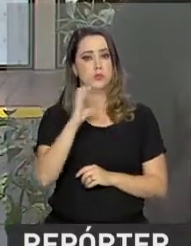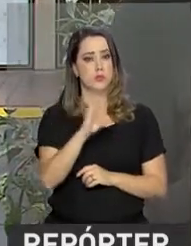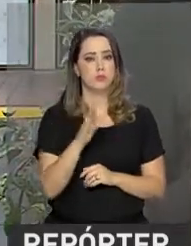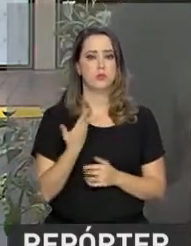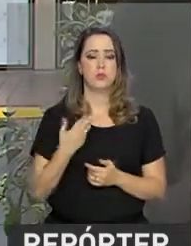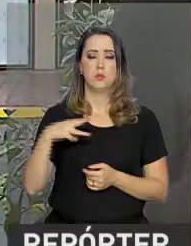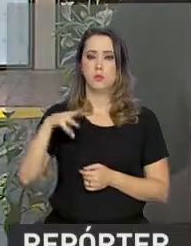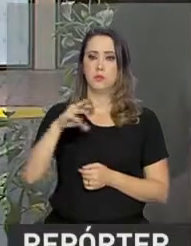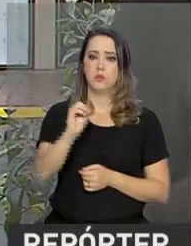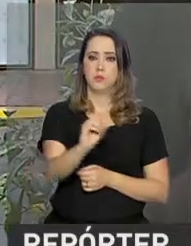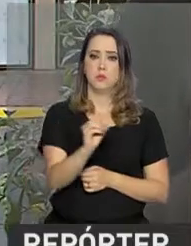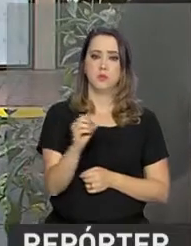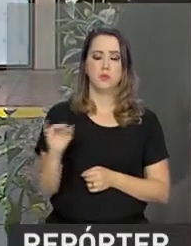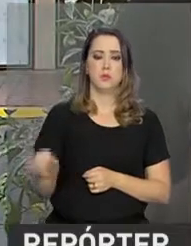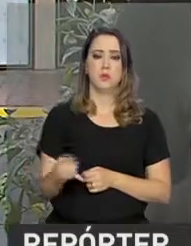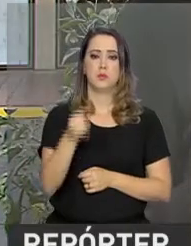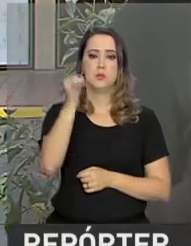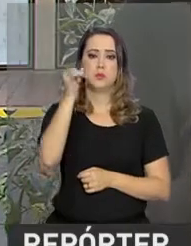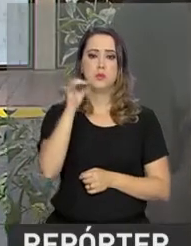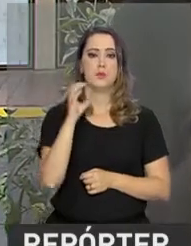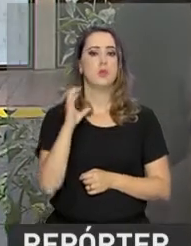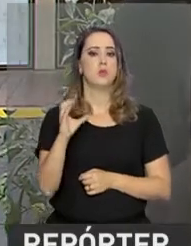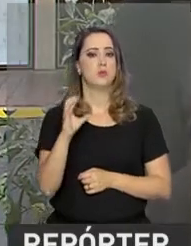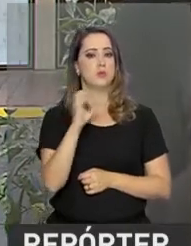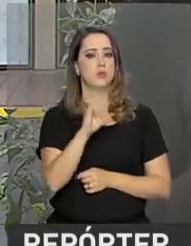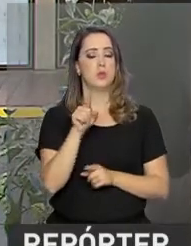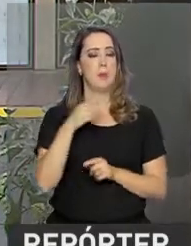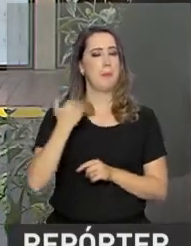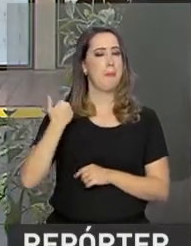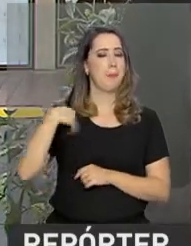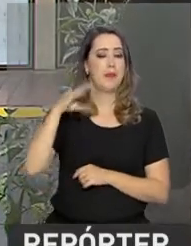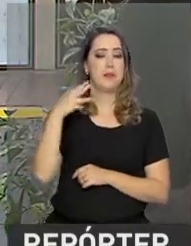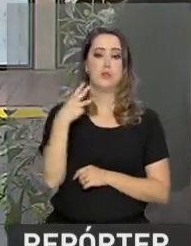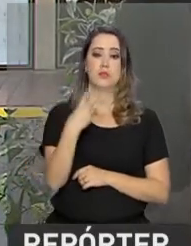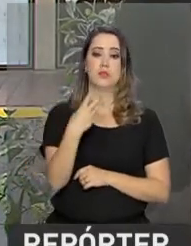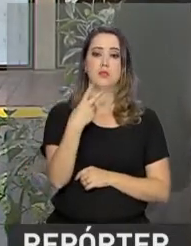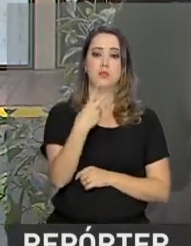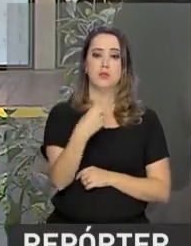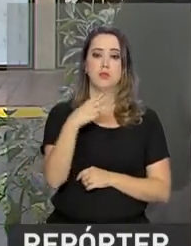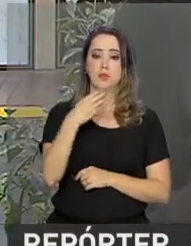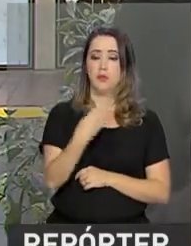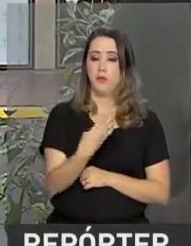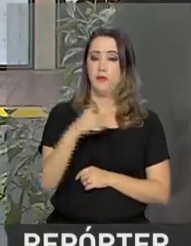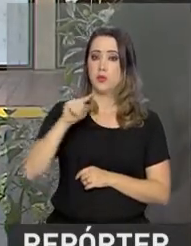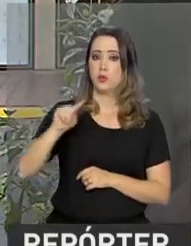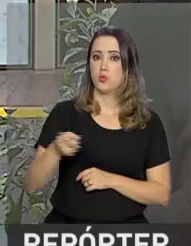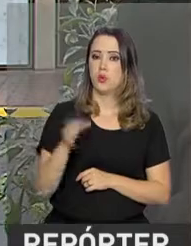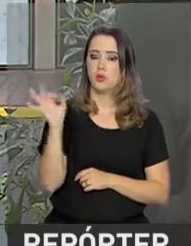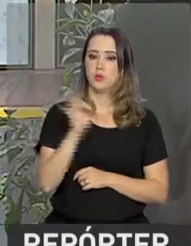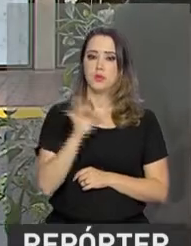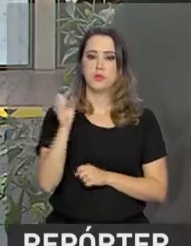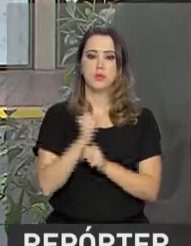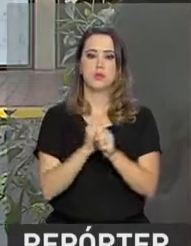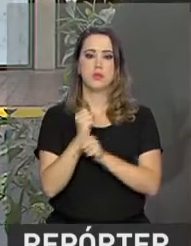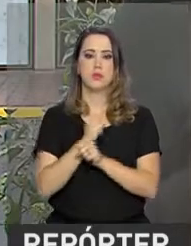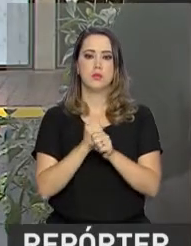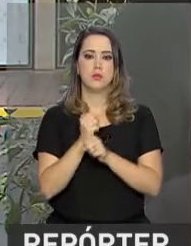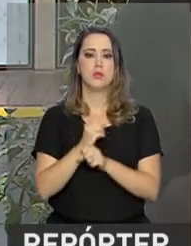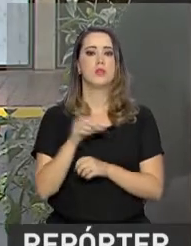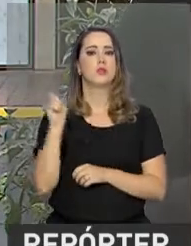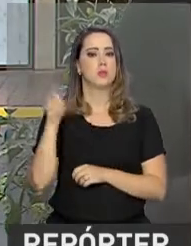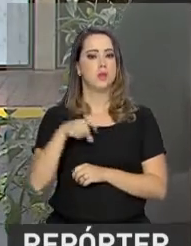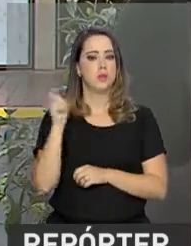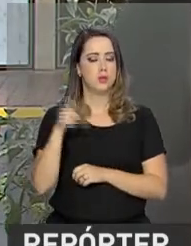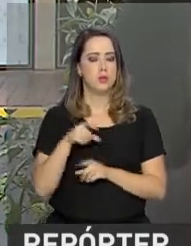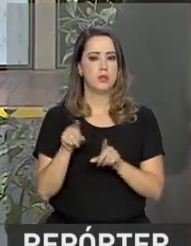E em março, os juros do cheque especial superaram 324% ao ano. E os juros com cartão